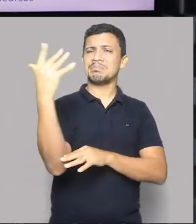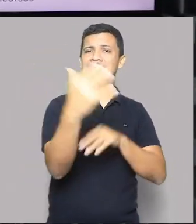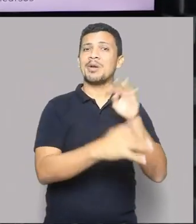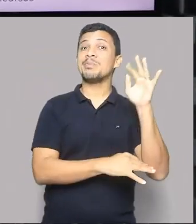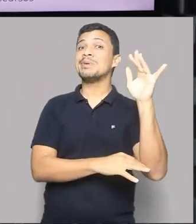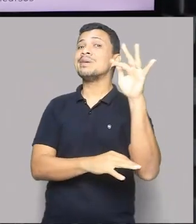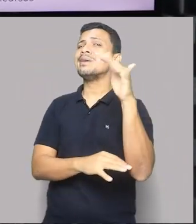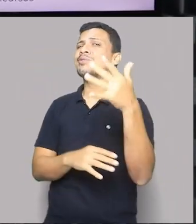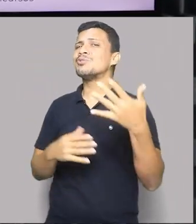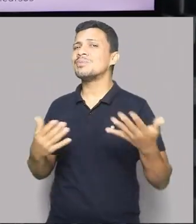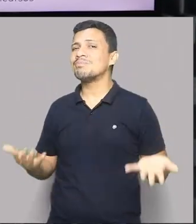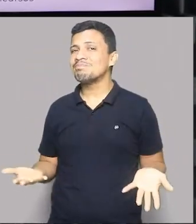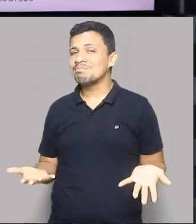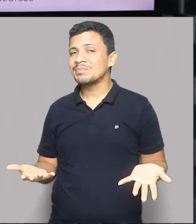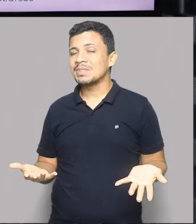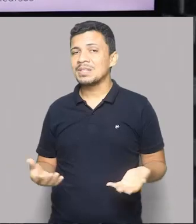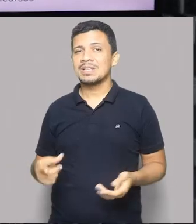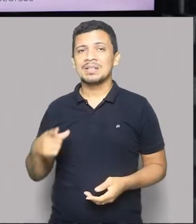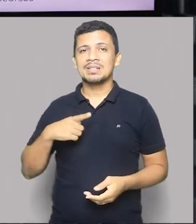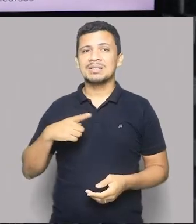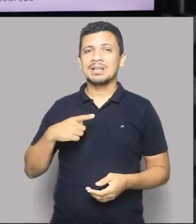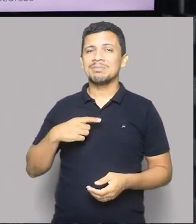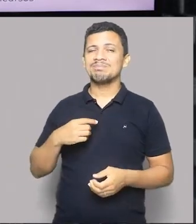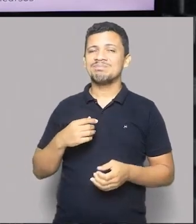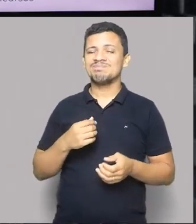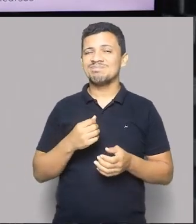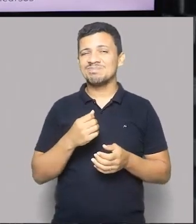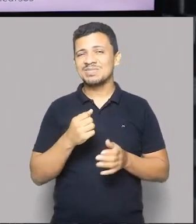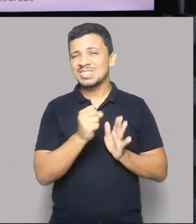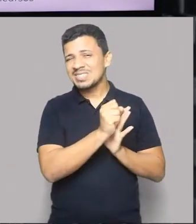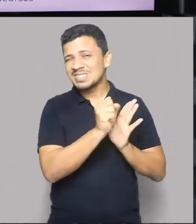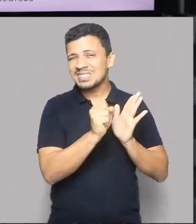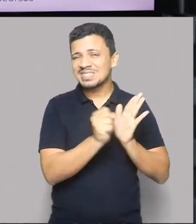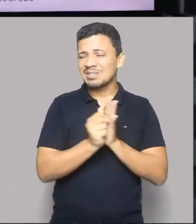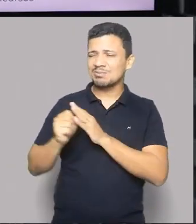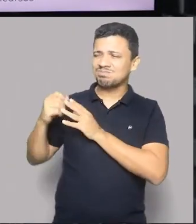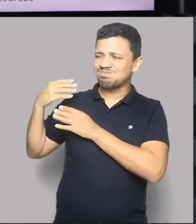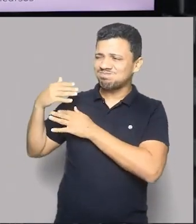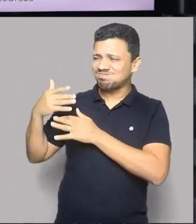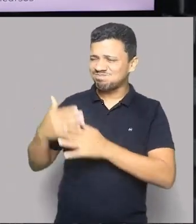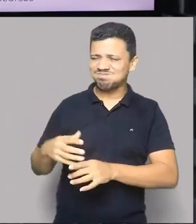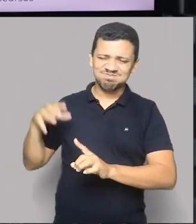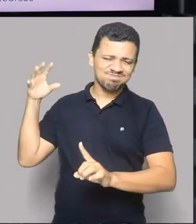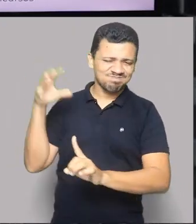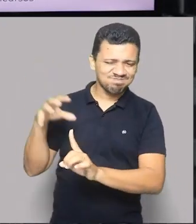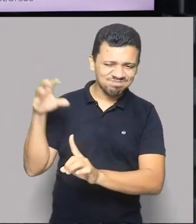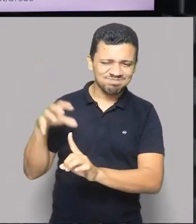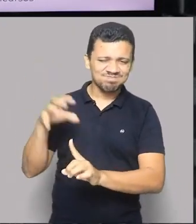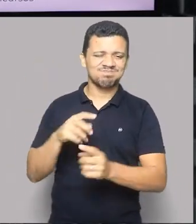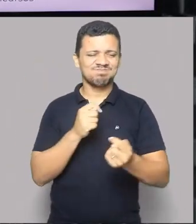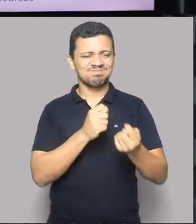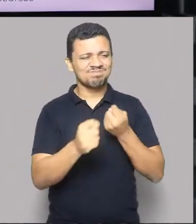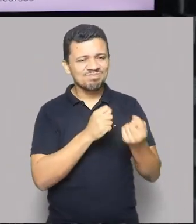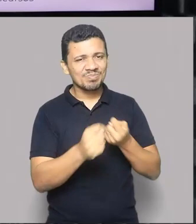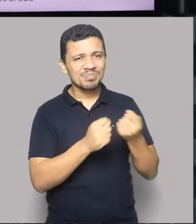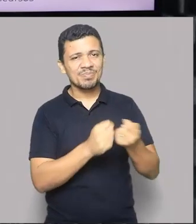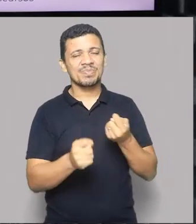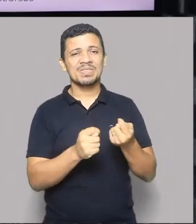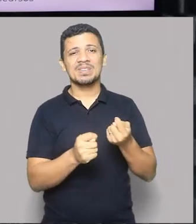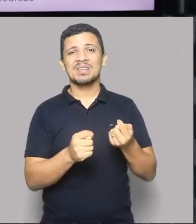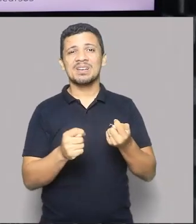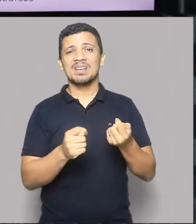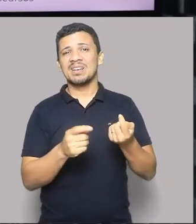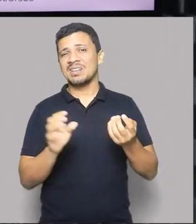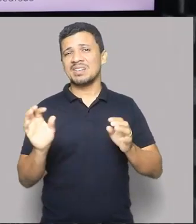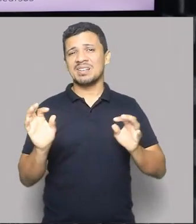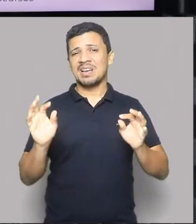ambiente que está sendo, ao longo de séculos, impactados pelas atividades econômicas, pelo não respeito